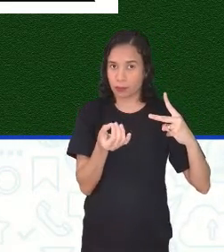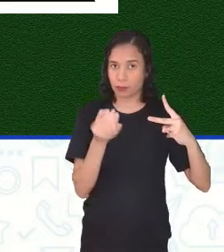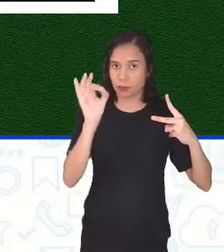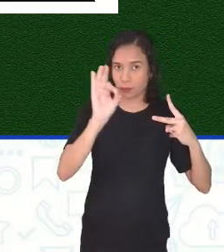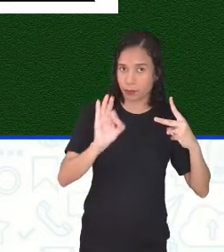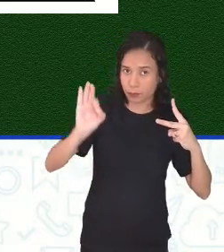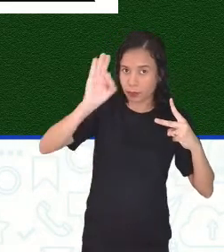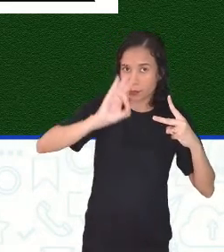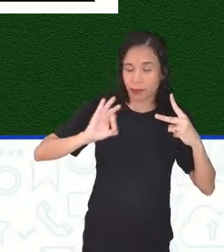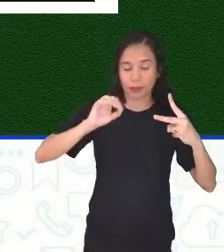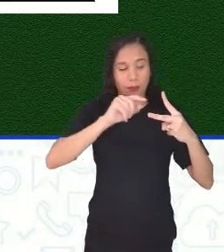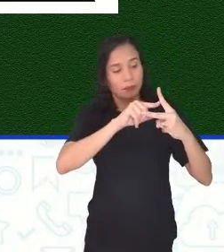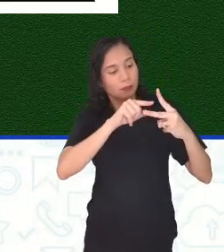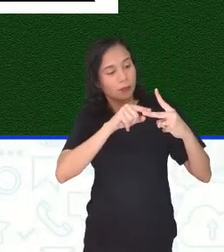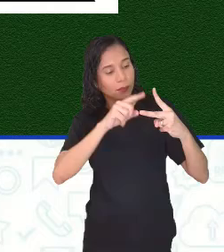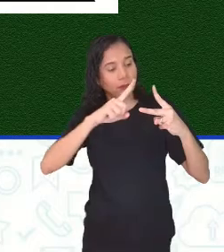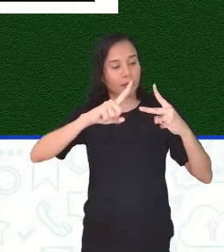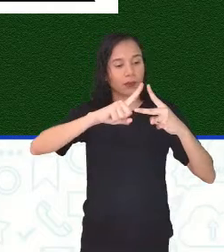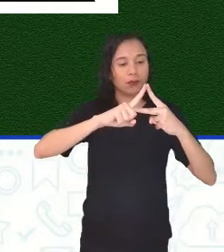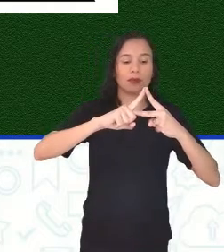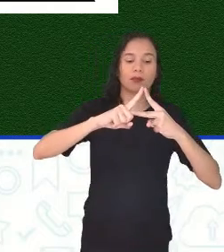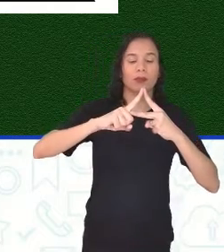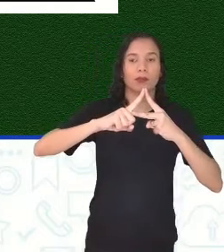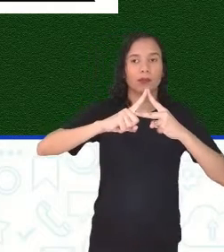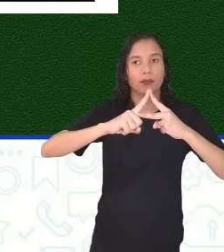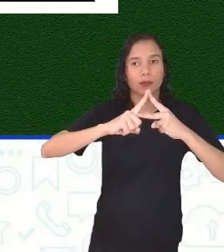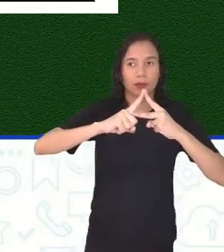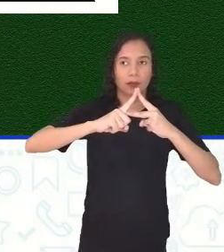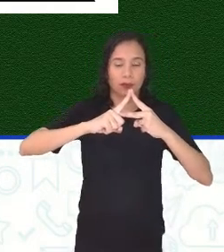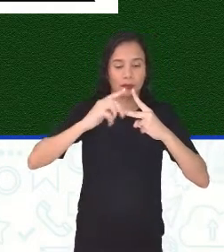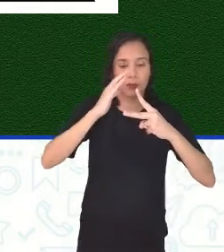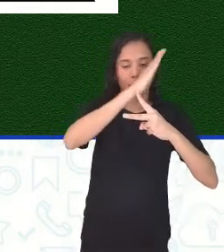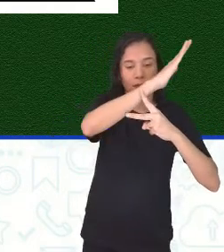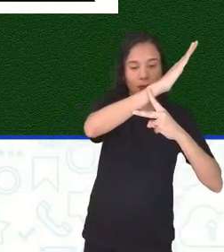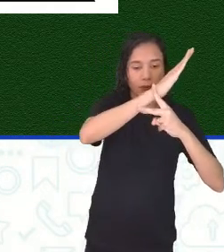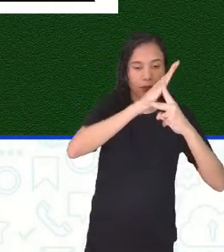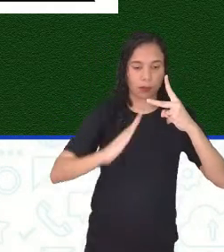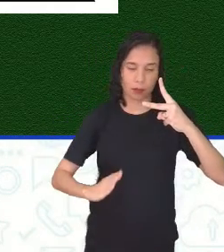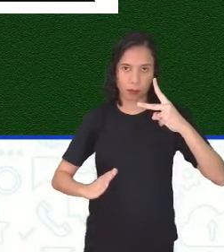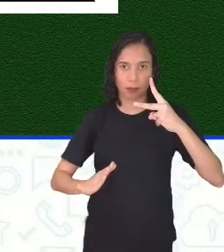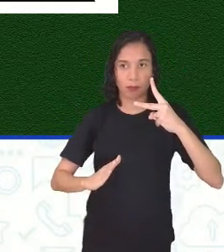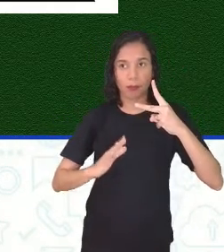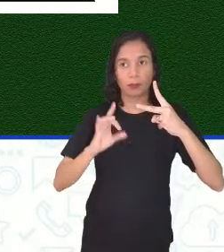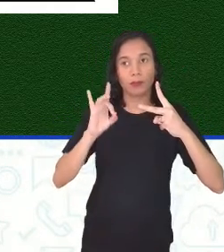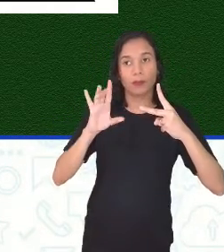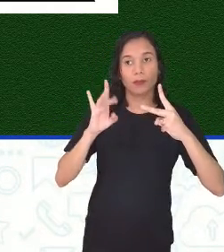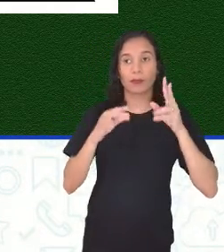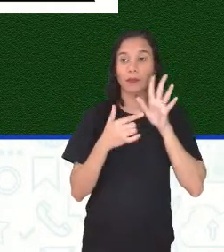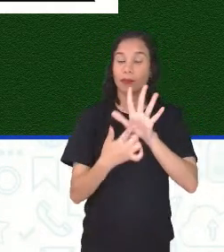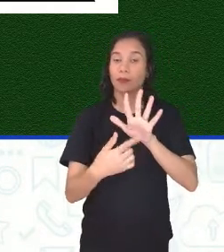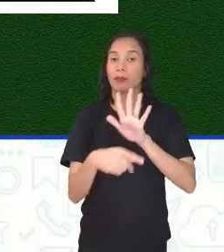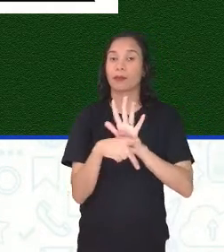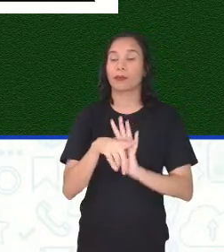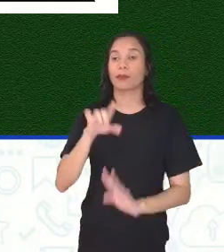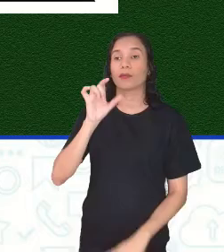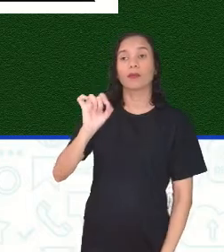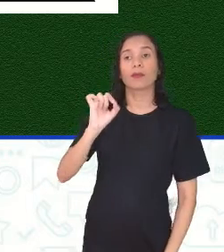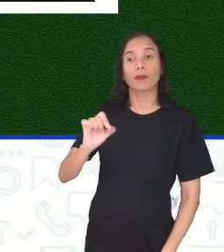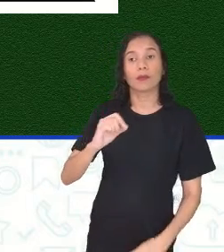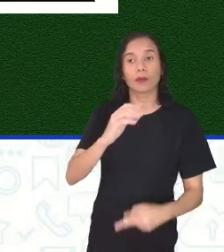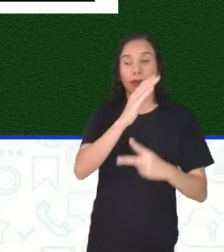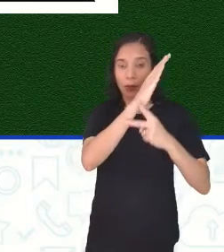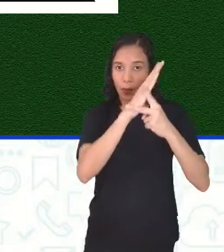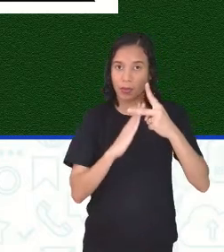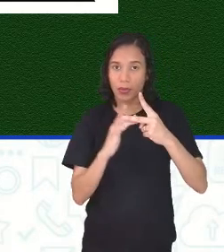O ângulo de 60, quando eu passo esse traço no segundo triângulo, eu só tô mostrando que eu fiz um